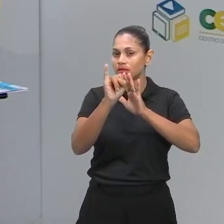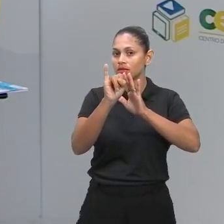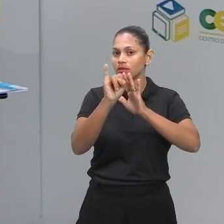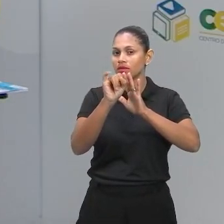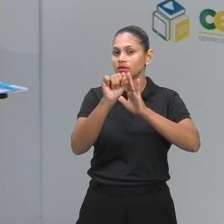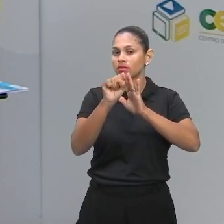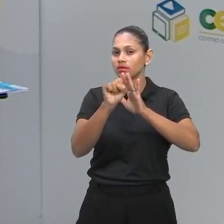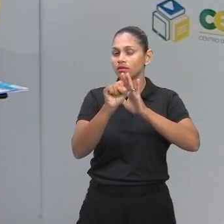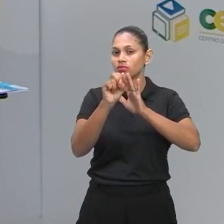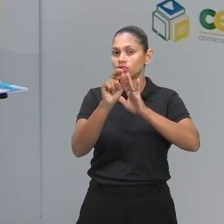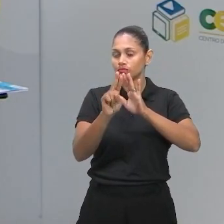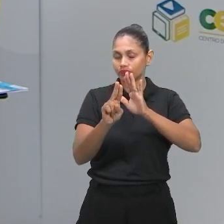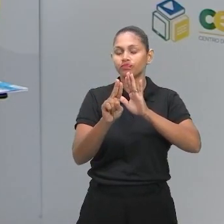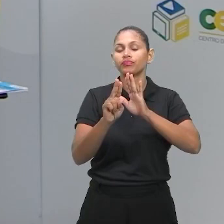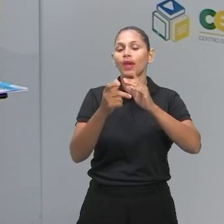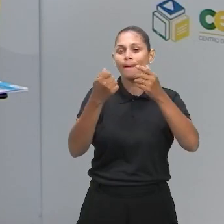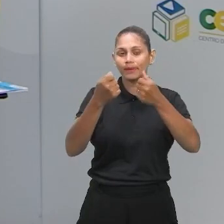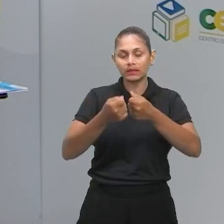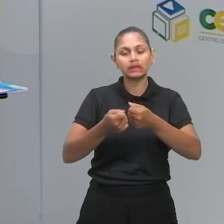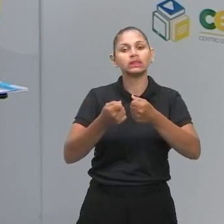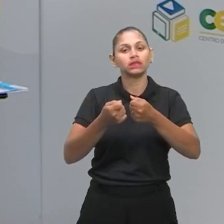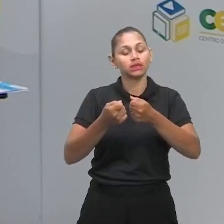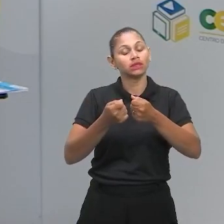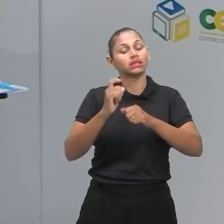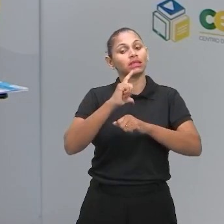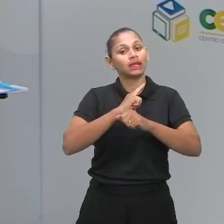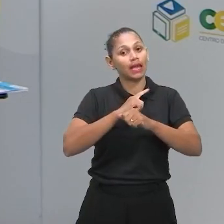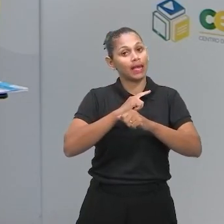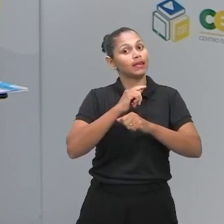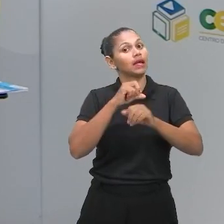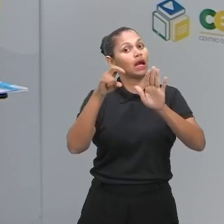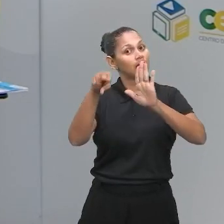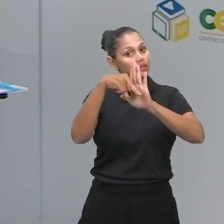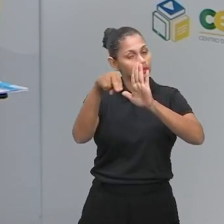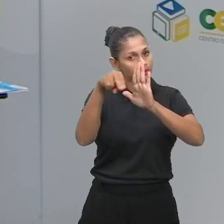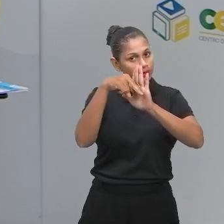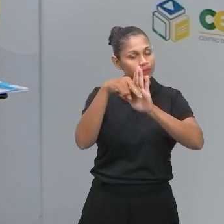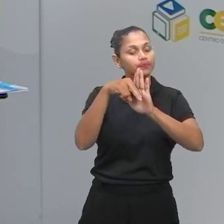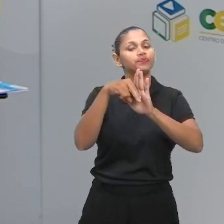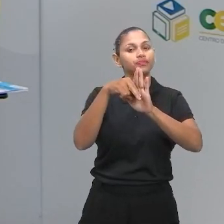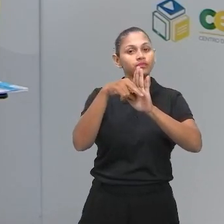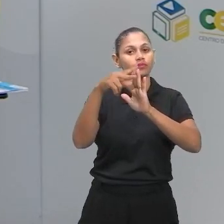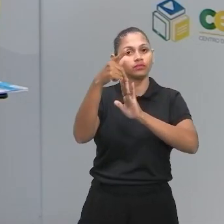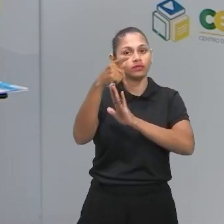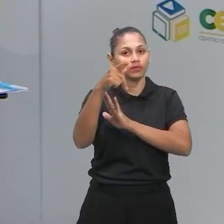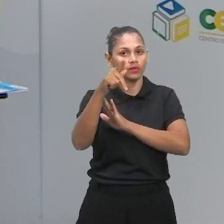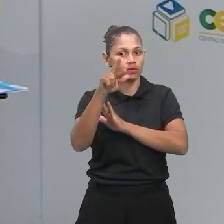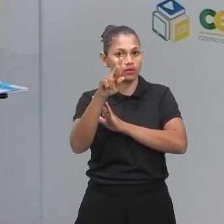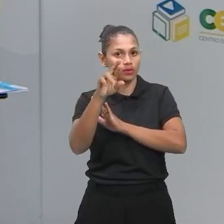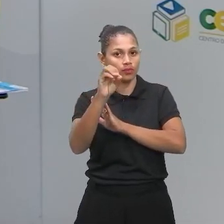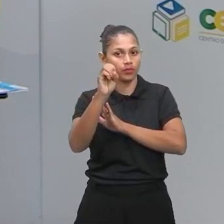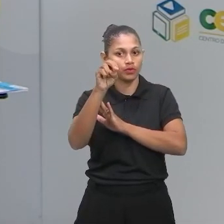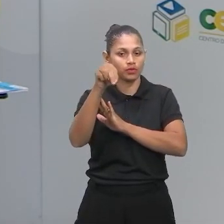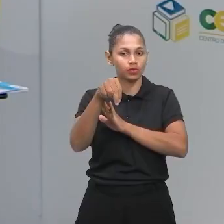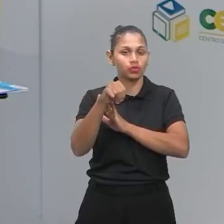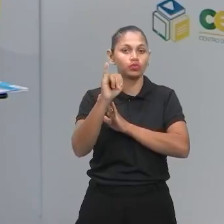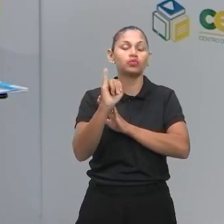pesos os cursos de uma universidade. Já no ProUni, que é para tentar uma bolsa na universidade